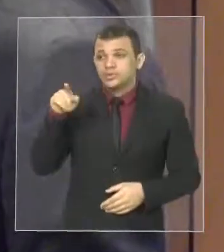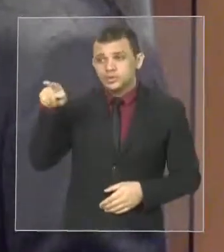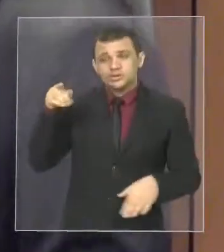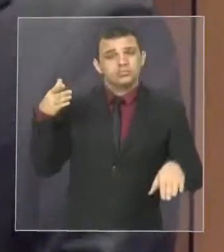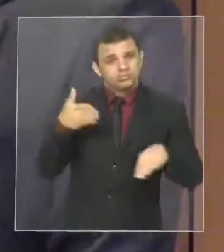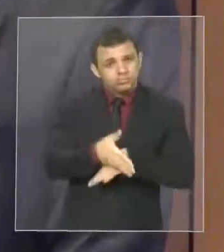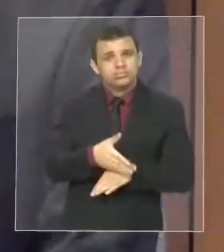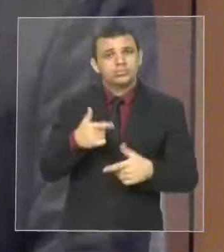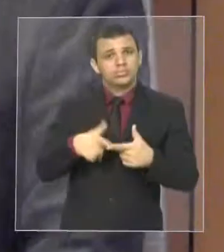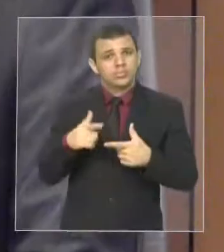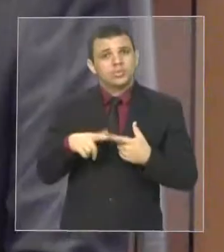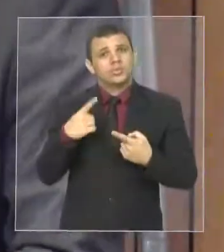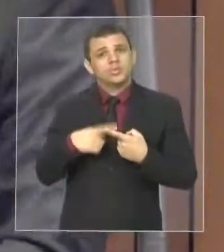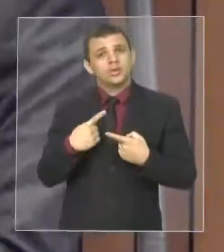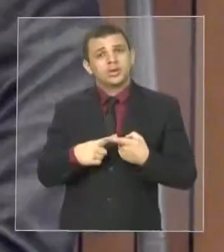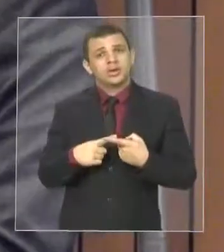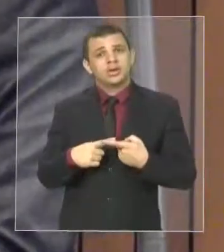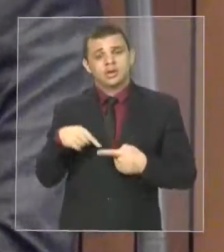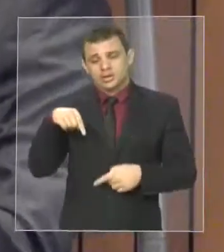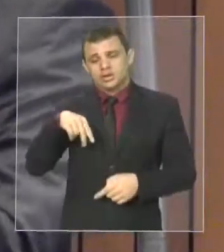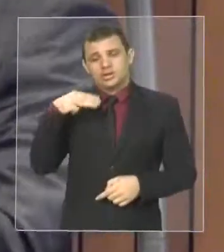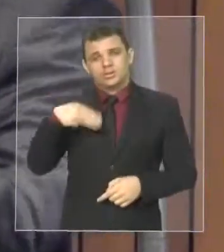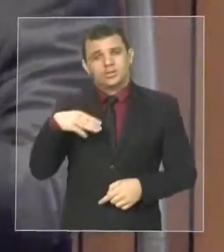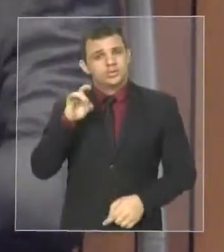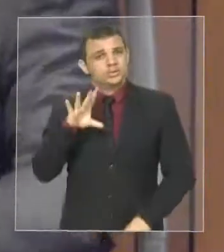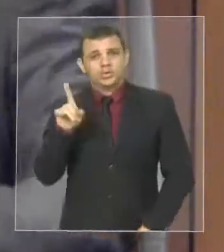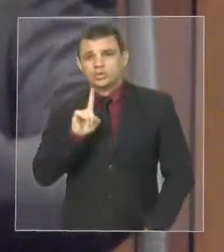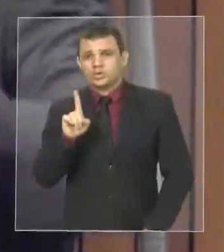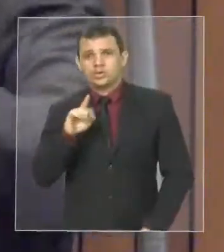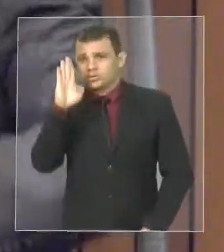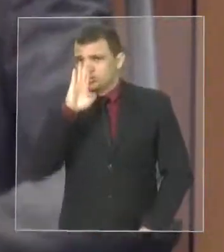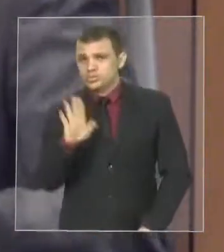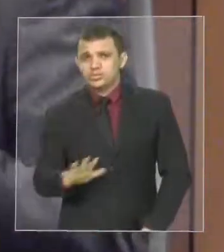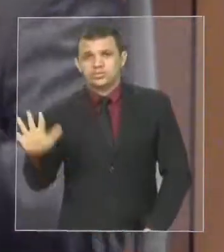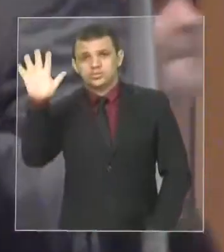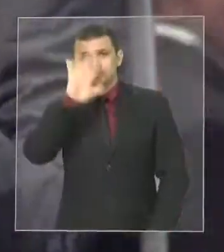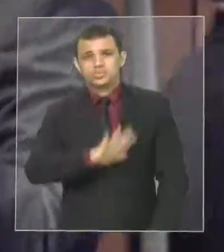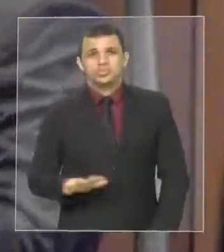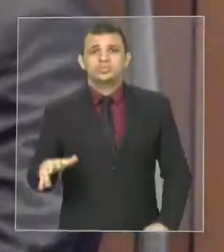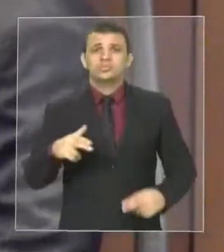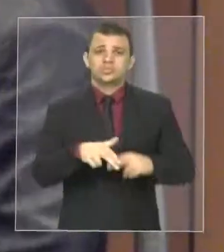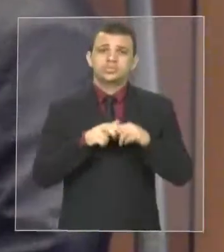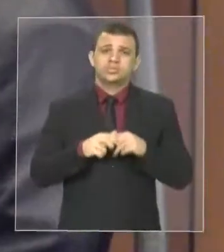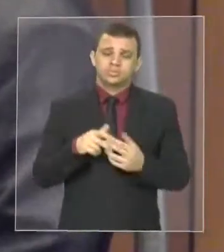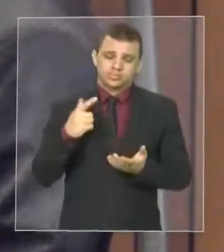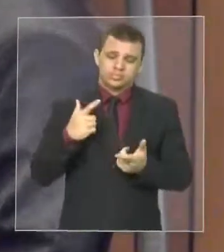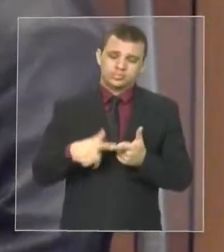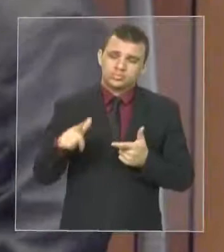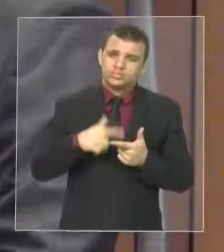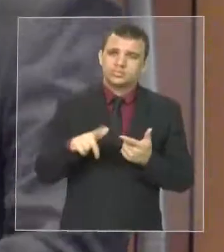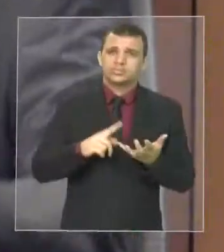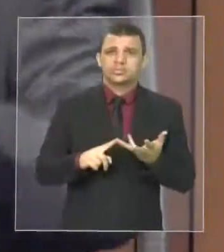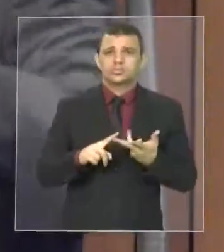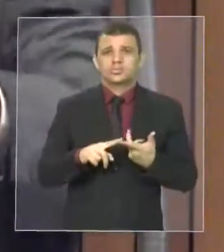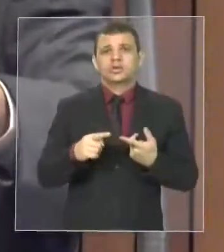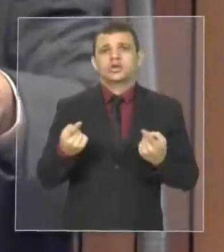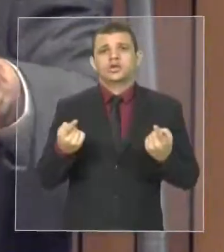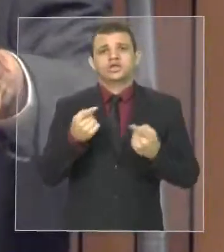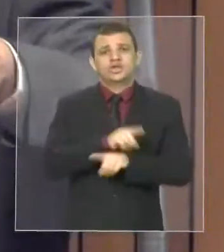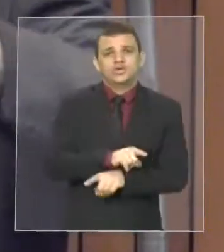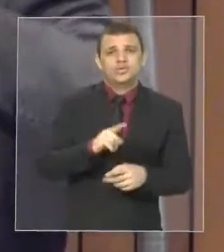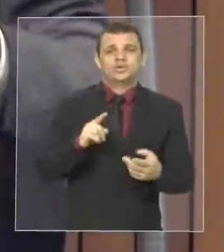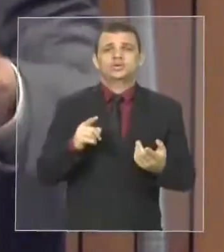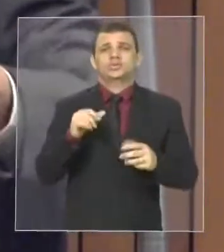Maranhão, deve ser de todo o país. Dada também as divergências de mudanças, tanto das